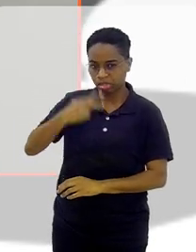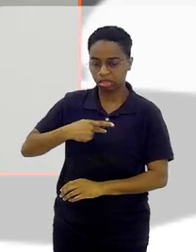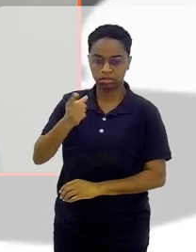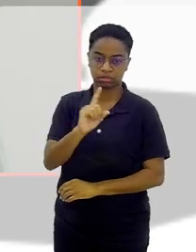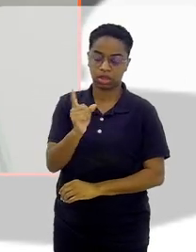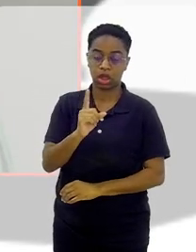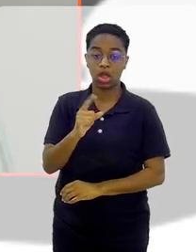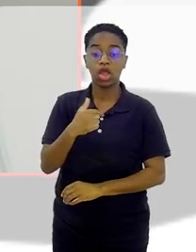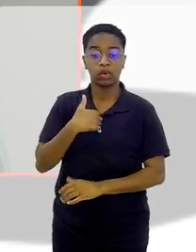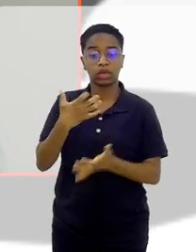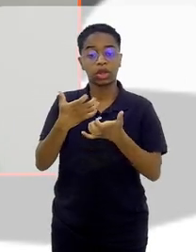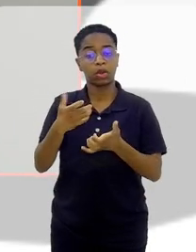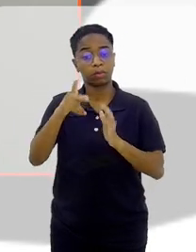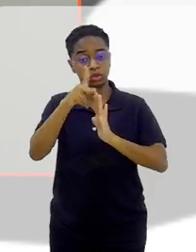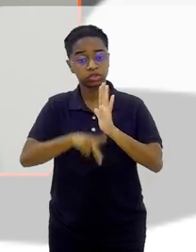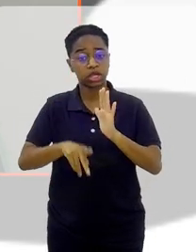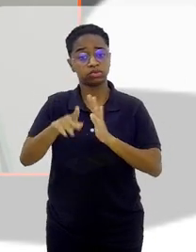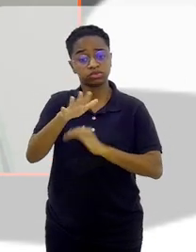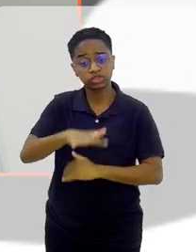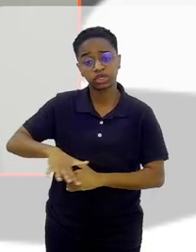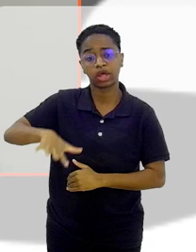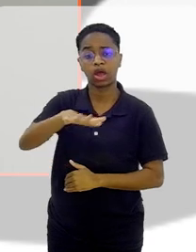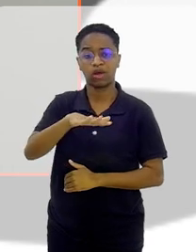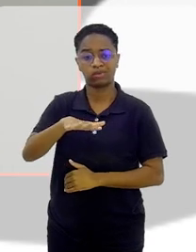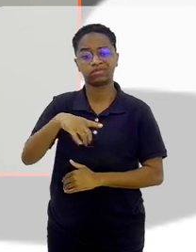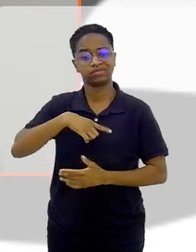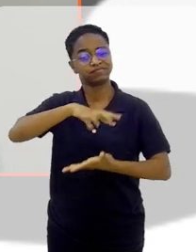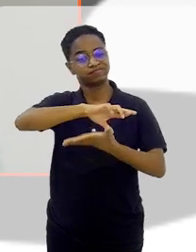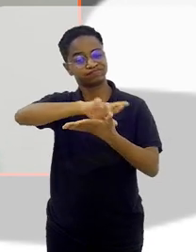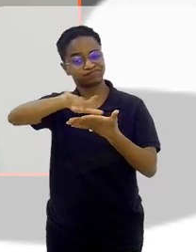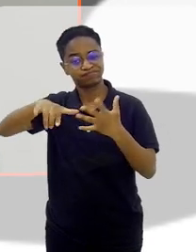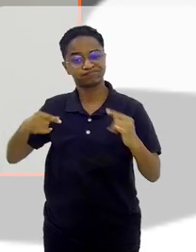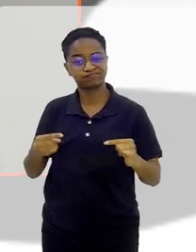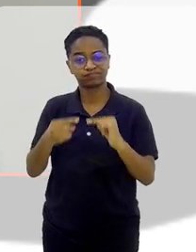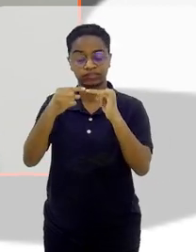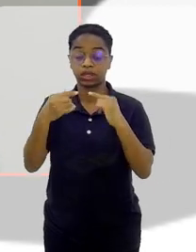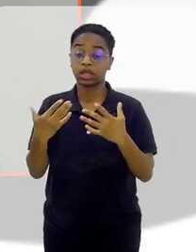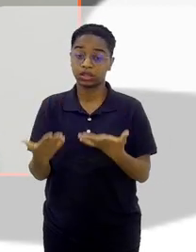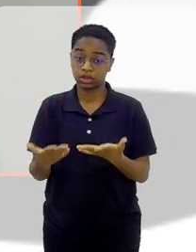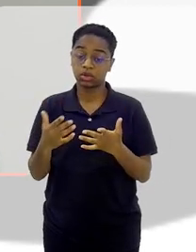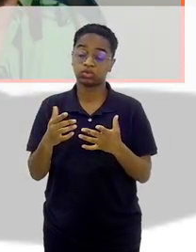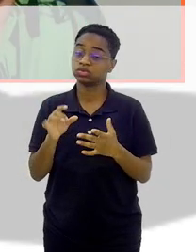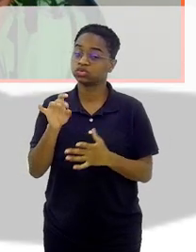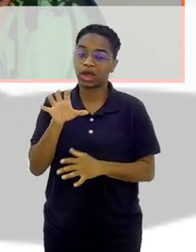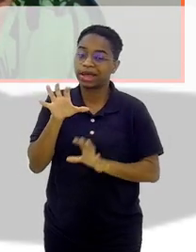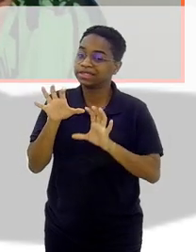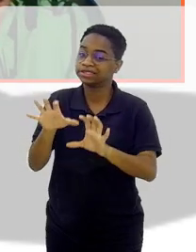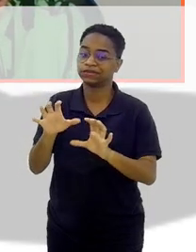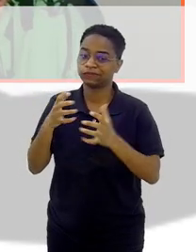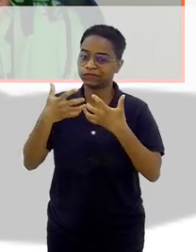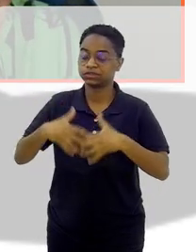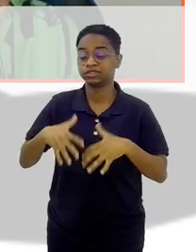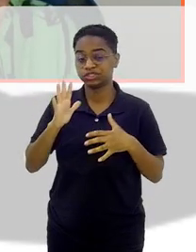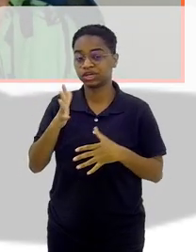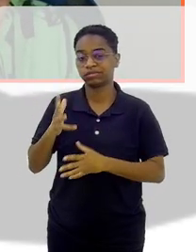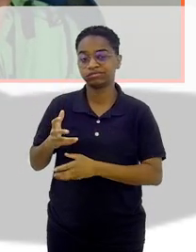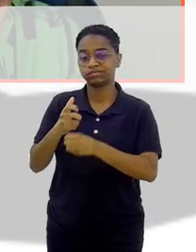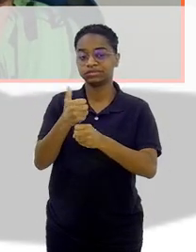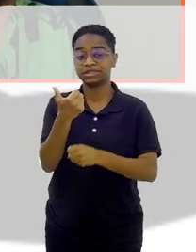Era para ser de todos. Era para ser plural. Só faria sentido desse jeito. E já são 16 anos.